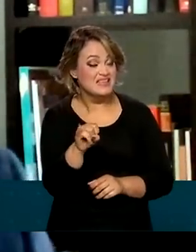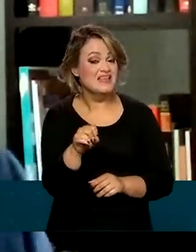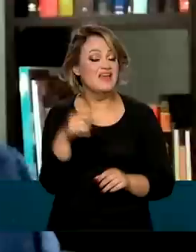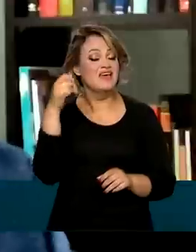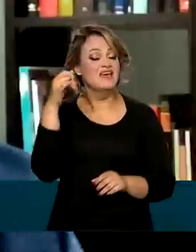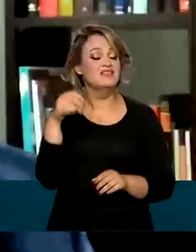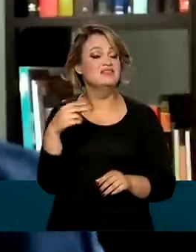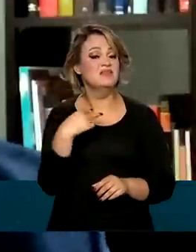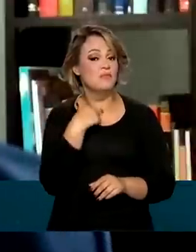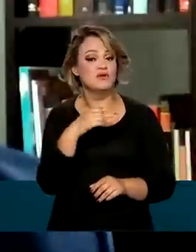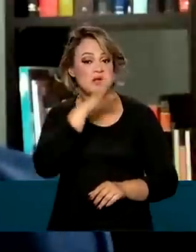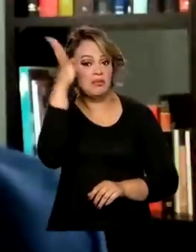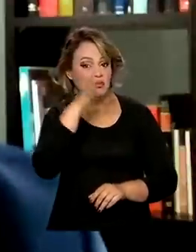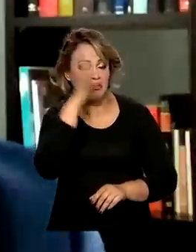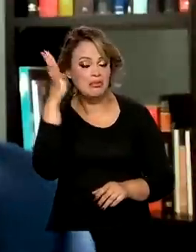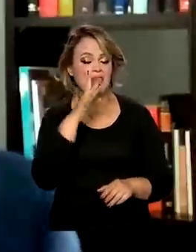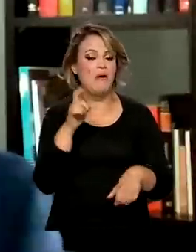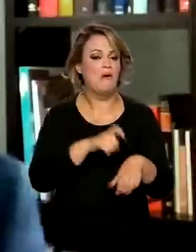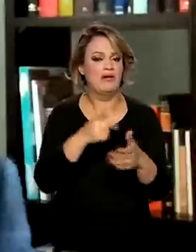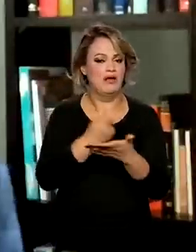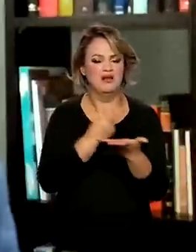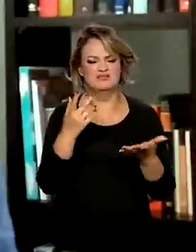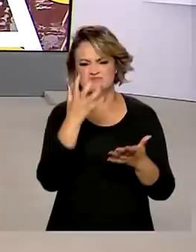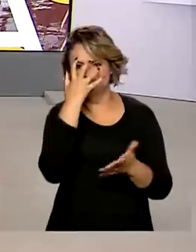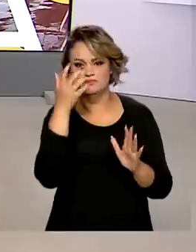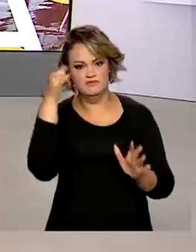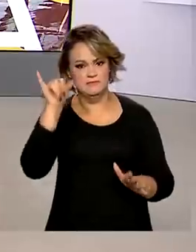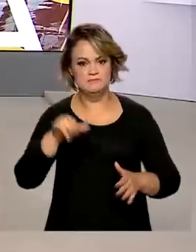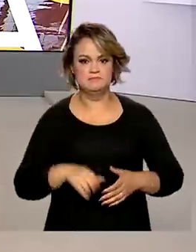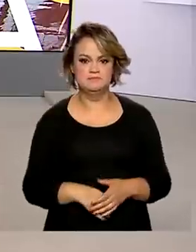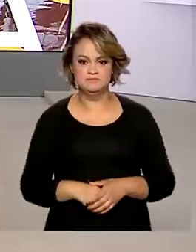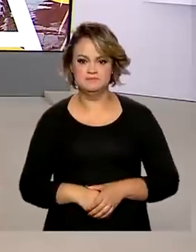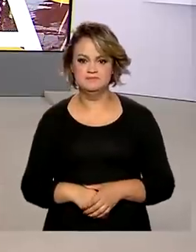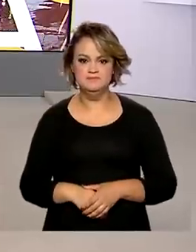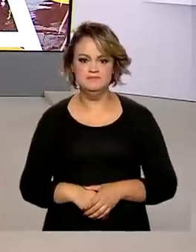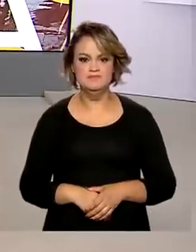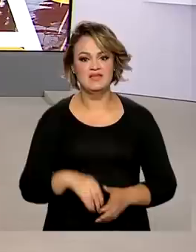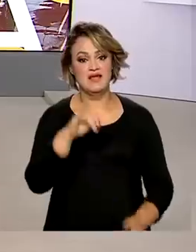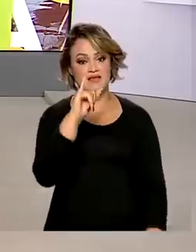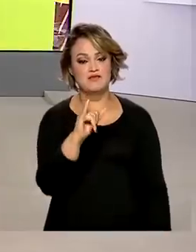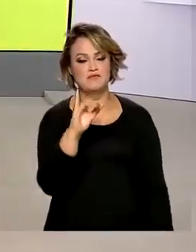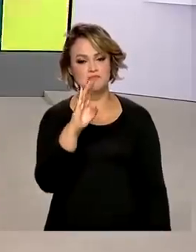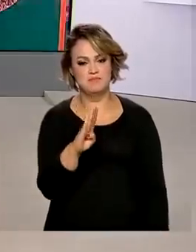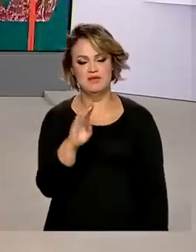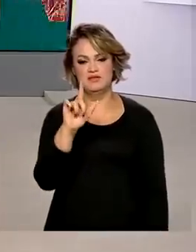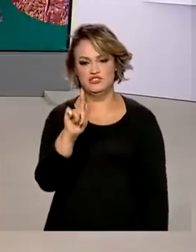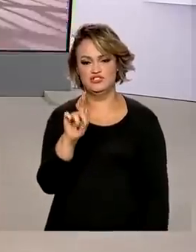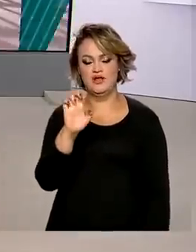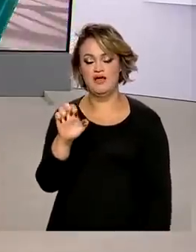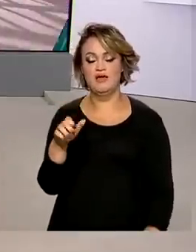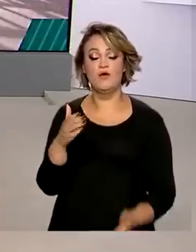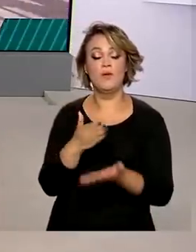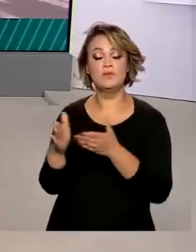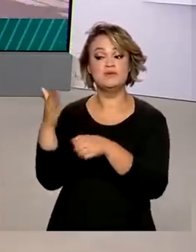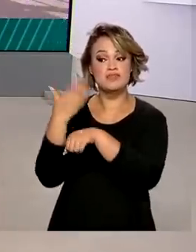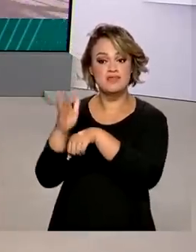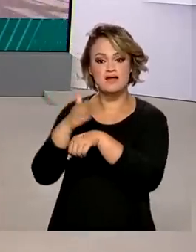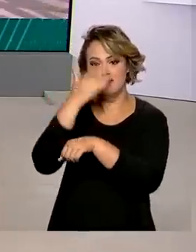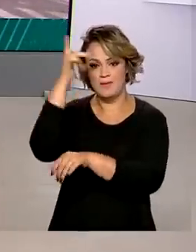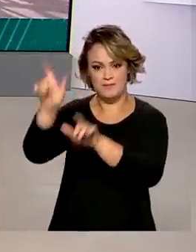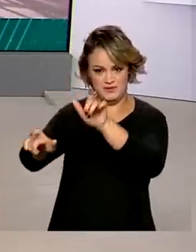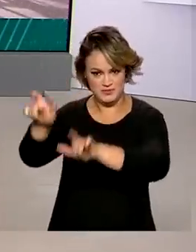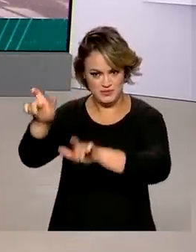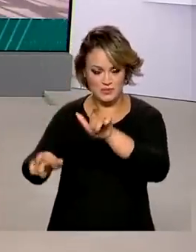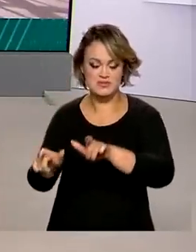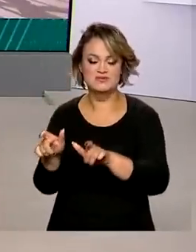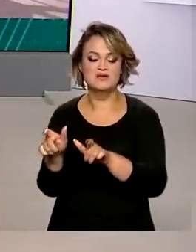seja feito de maneira inoportuna ou vexatória. O IBGE começou a capacitação dos candidatos aprovados